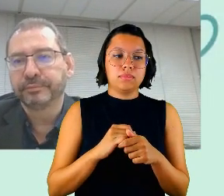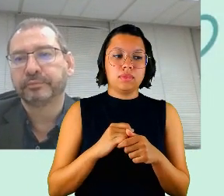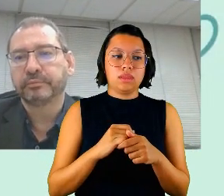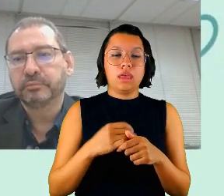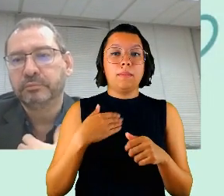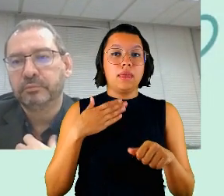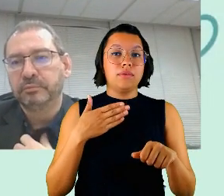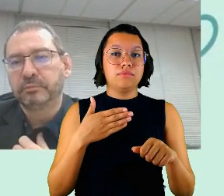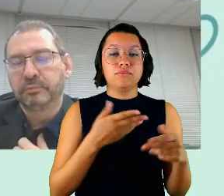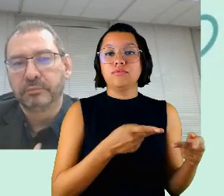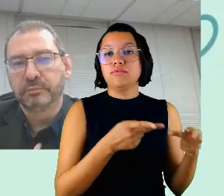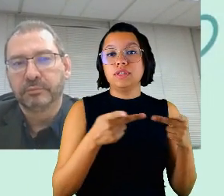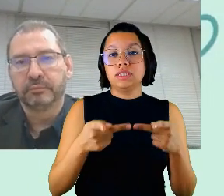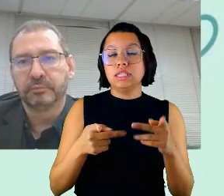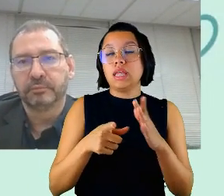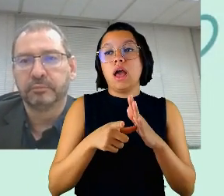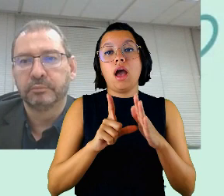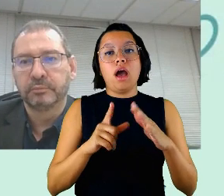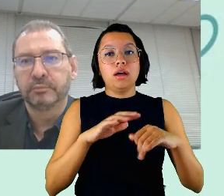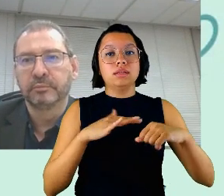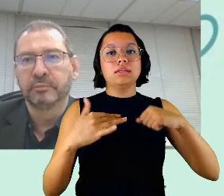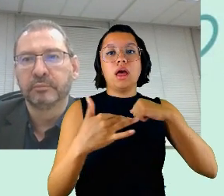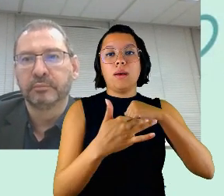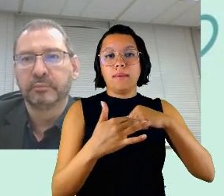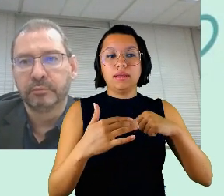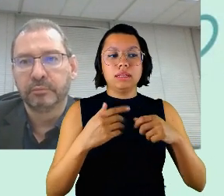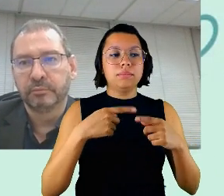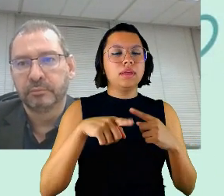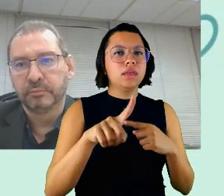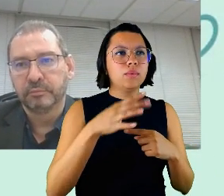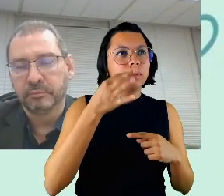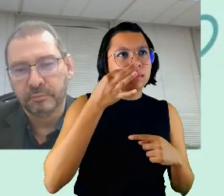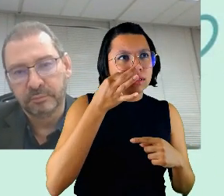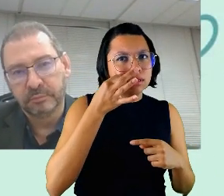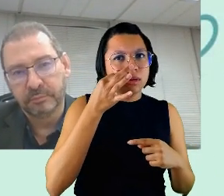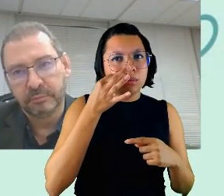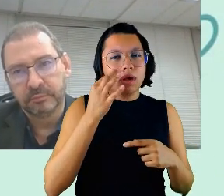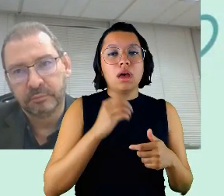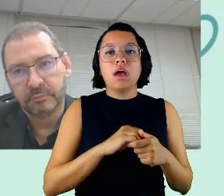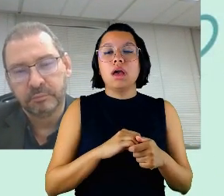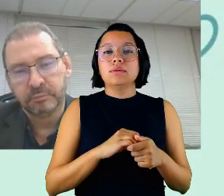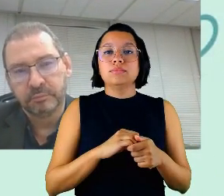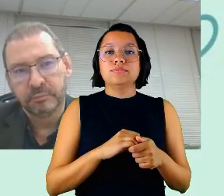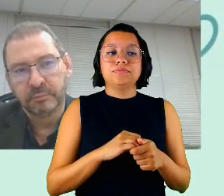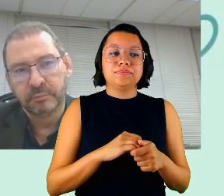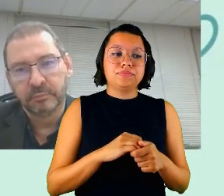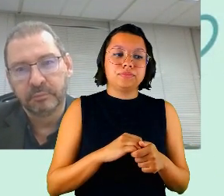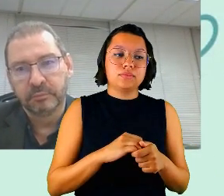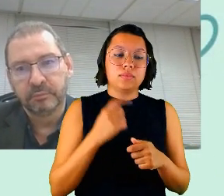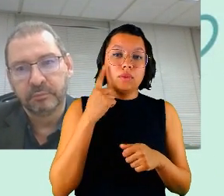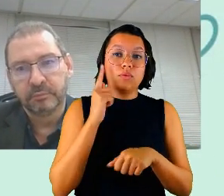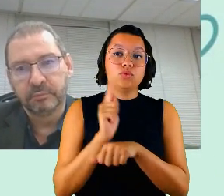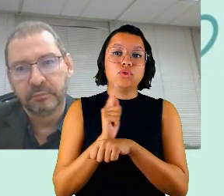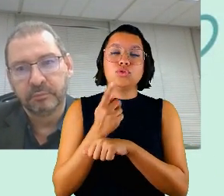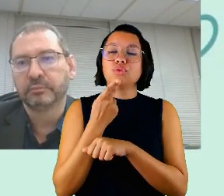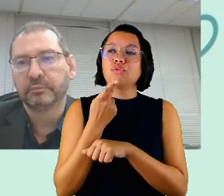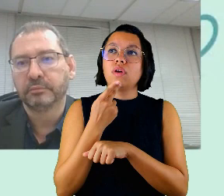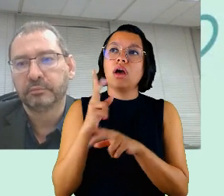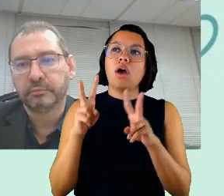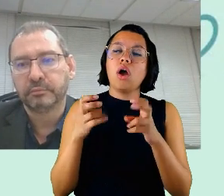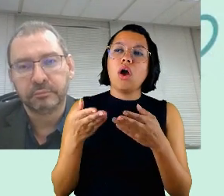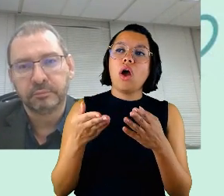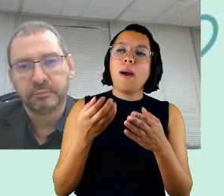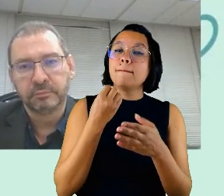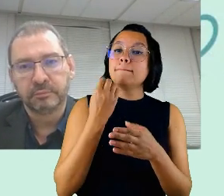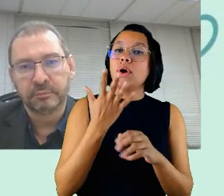antes do da pandemia que eu ia presencialmente e os os gestores falando sobre isso das boas práticas